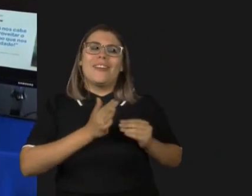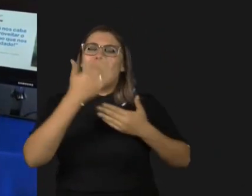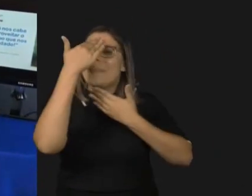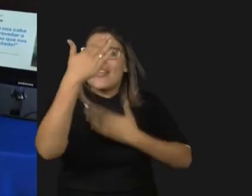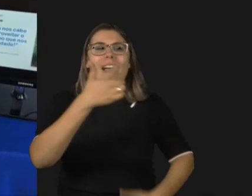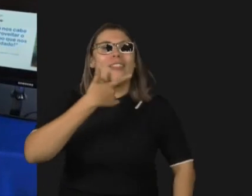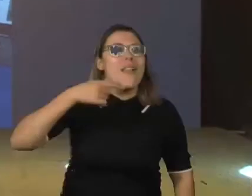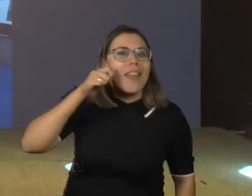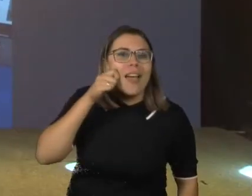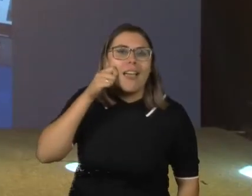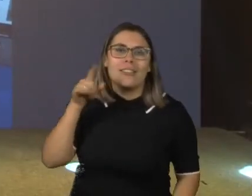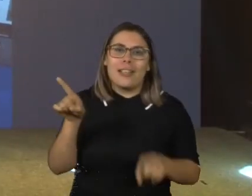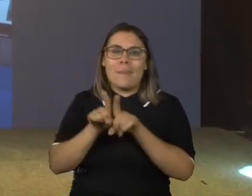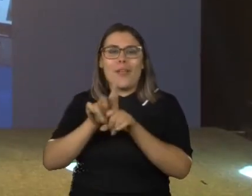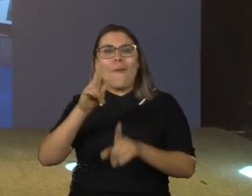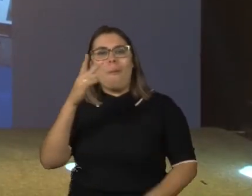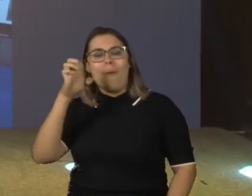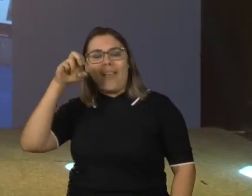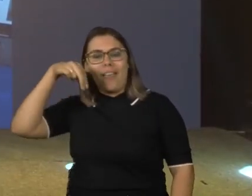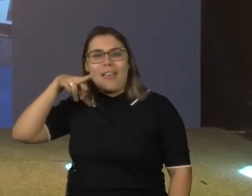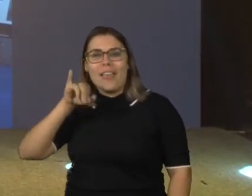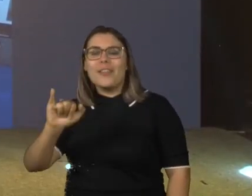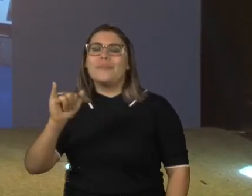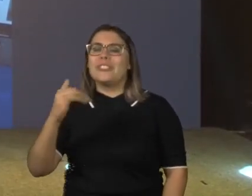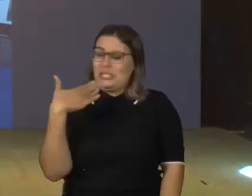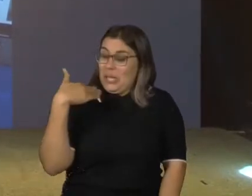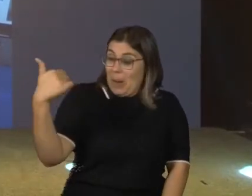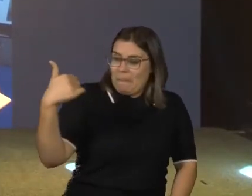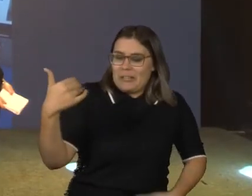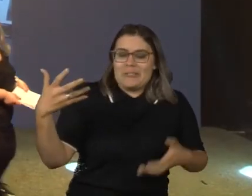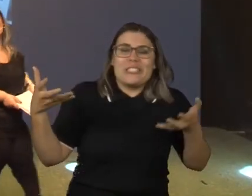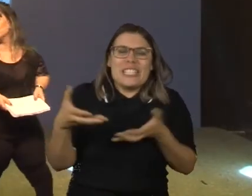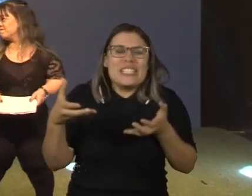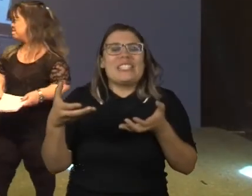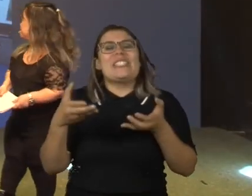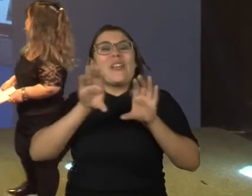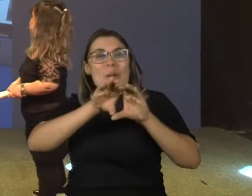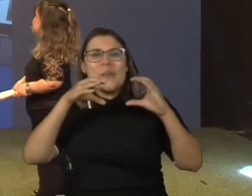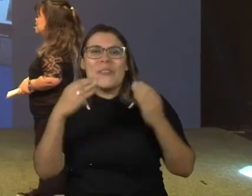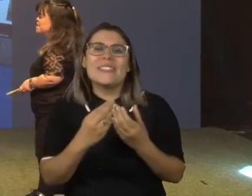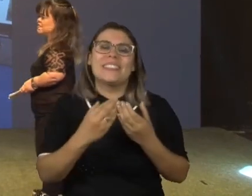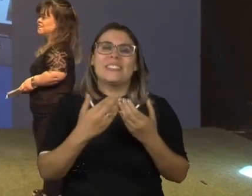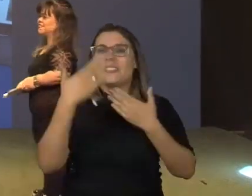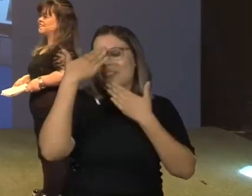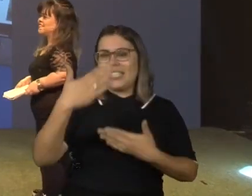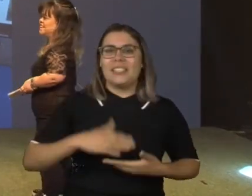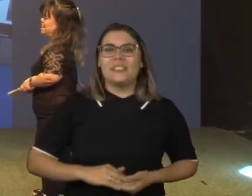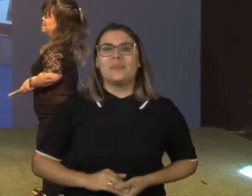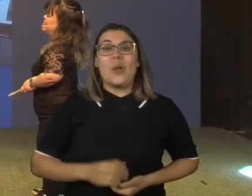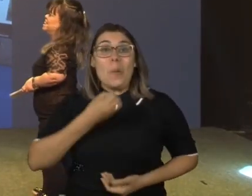Alex Ao Henrique Por terem me convidado Para fazer parte Desse evento Tão grandioso No dia de hoje Nossa Tenha uma